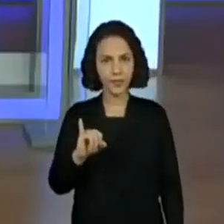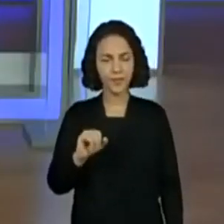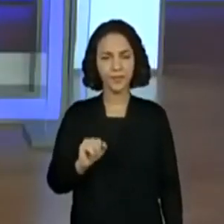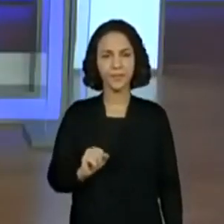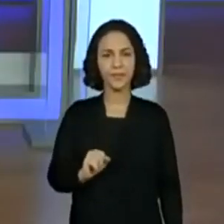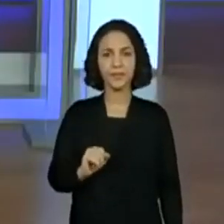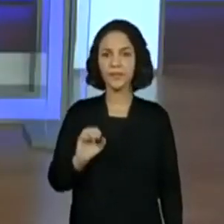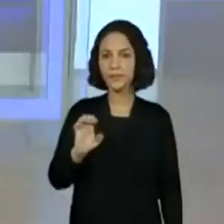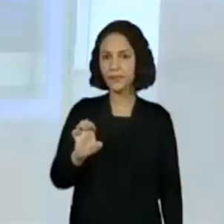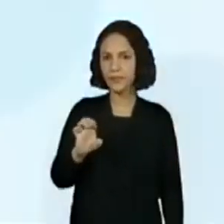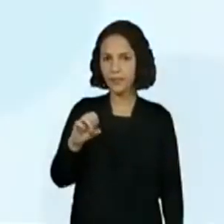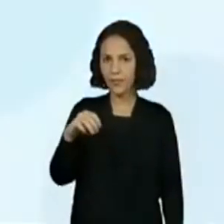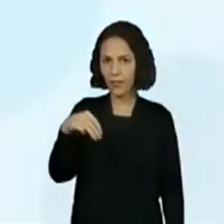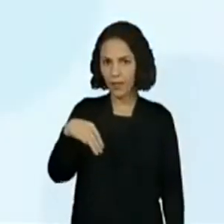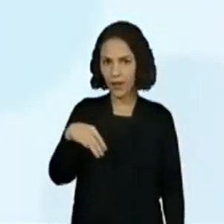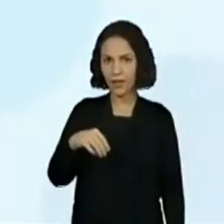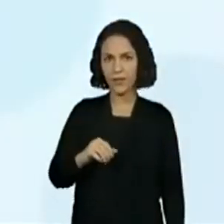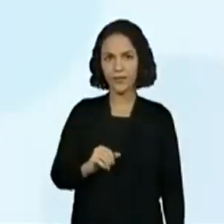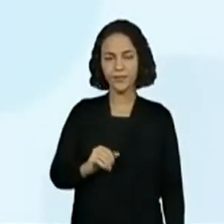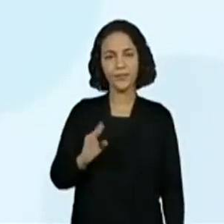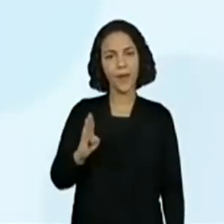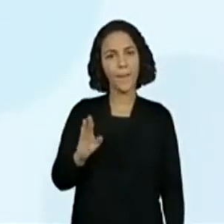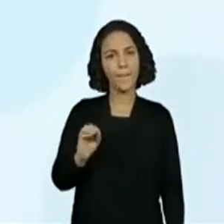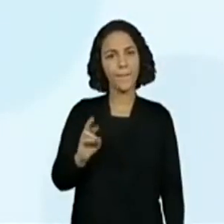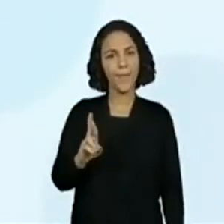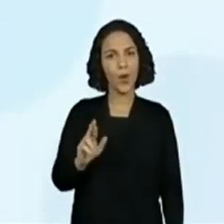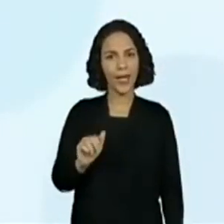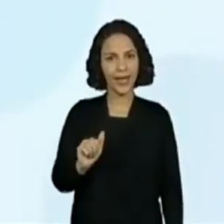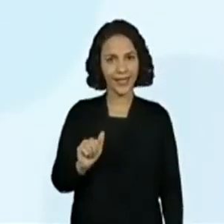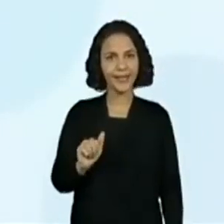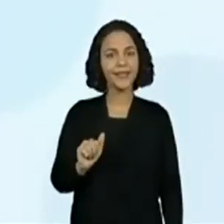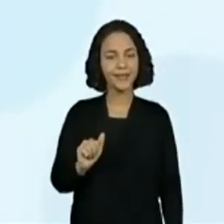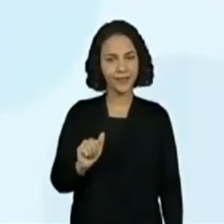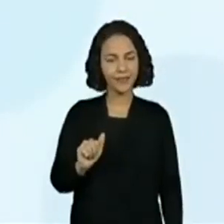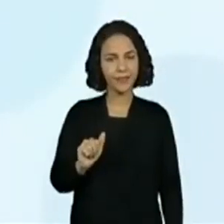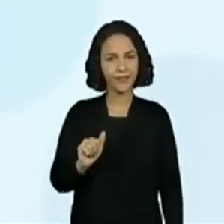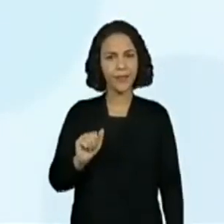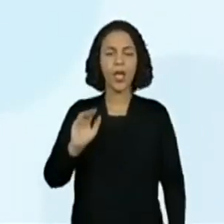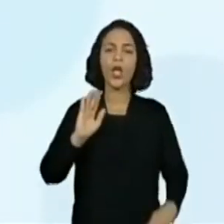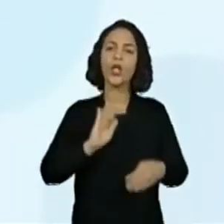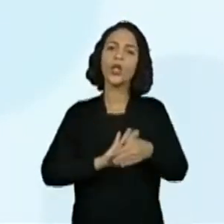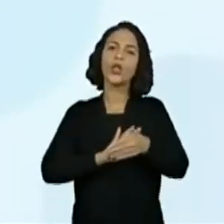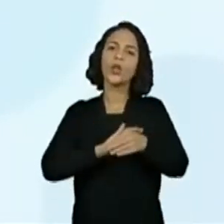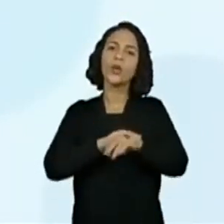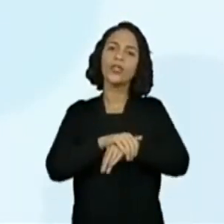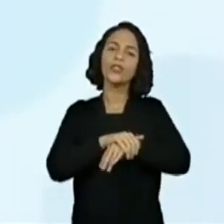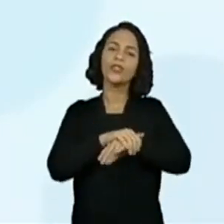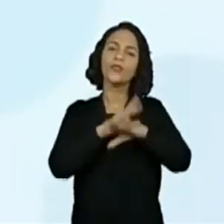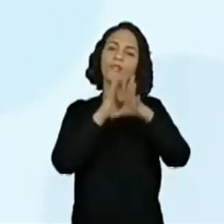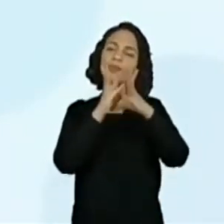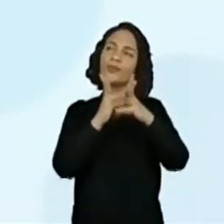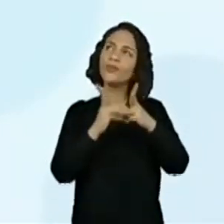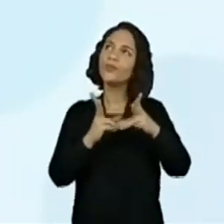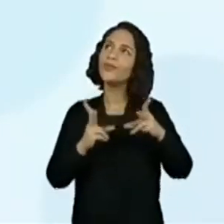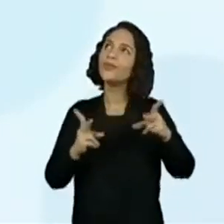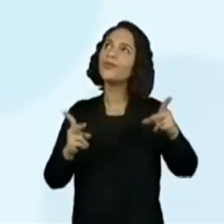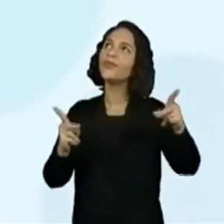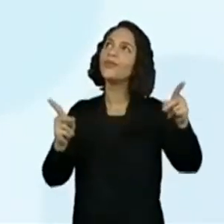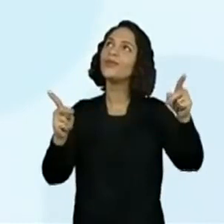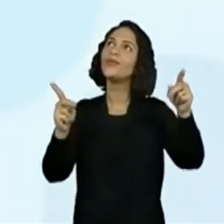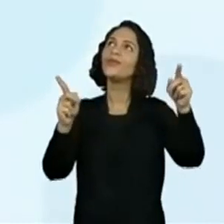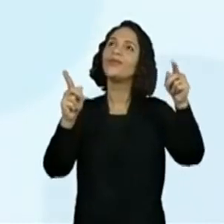alfabeto ajuda já a gente. E com o caderno sentadinho aí, junto com o caderno e o lápis, né? Sim. Porque é nós aqui, vocês, reproduzindo aí.